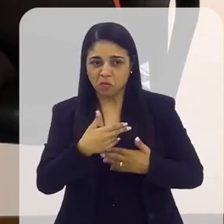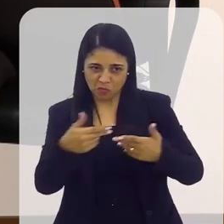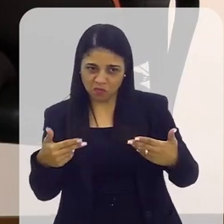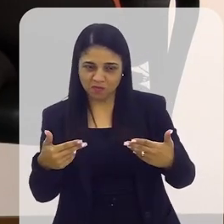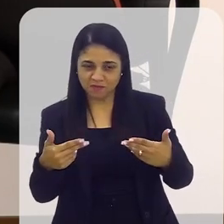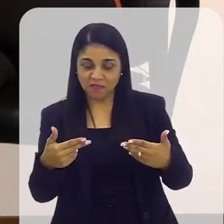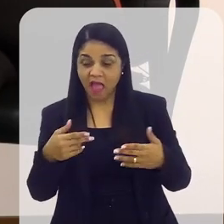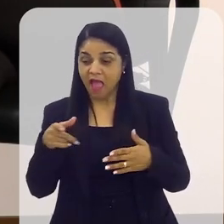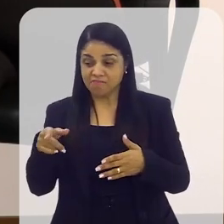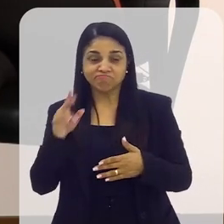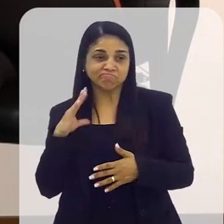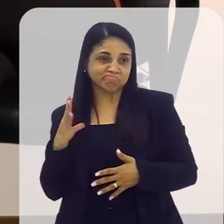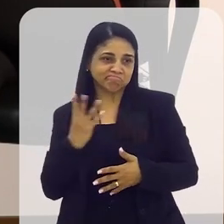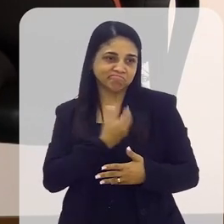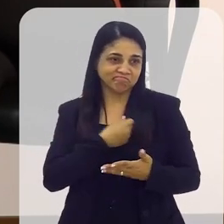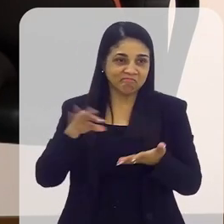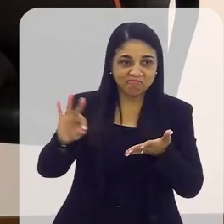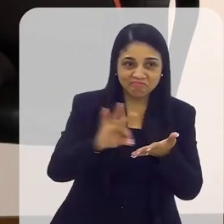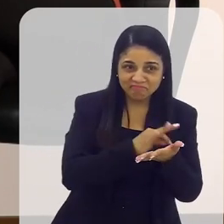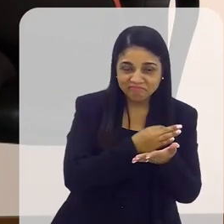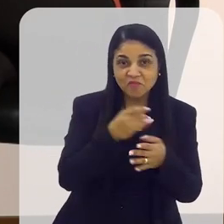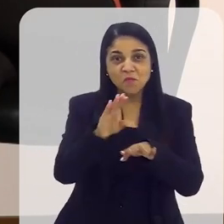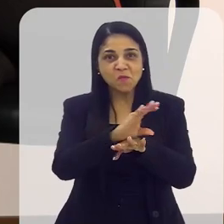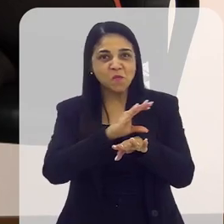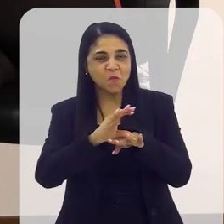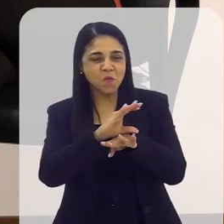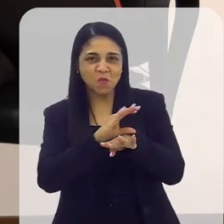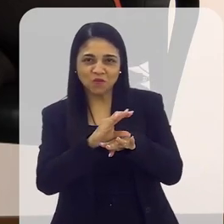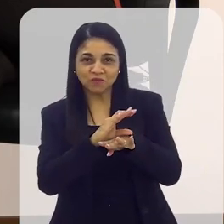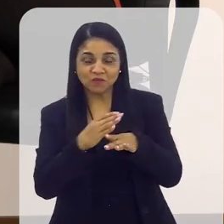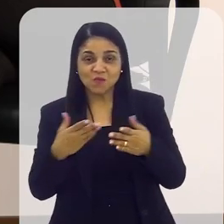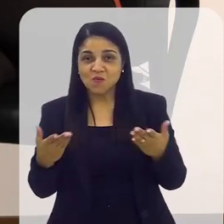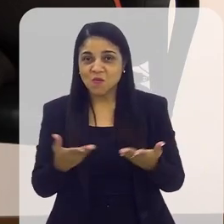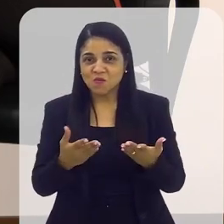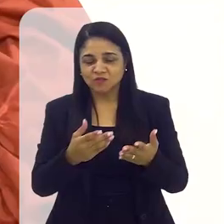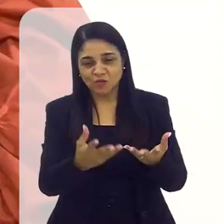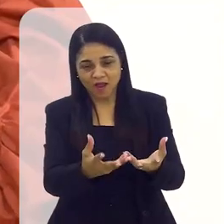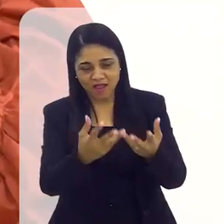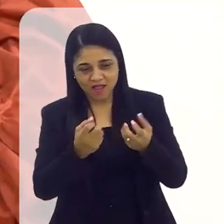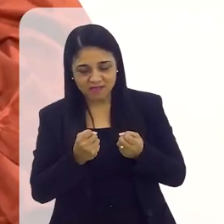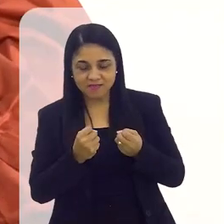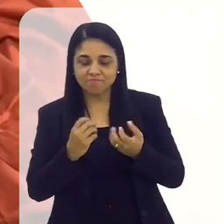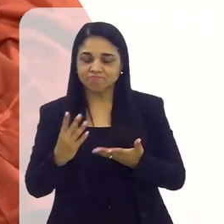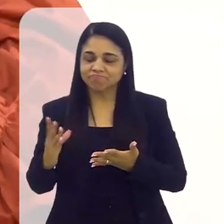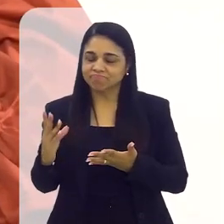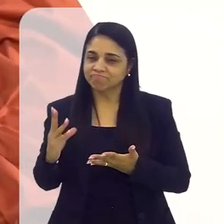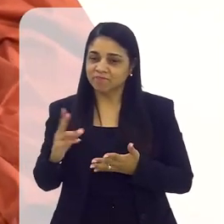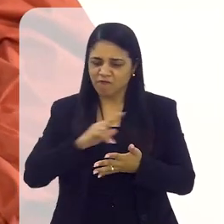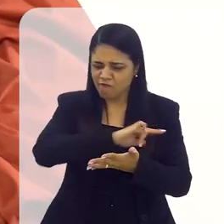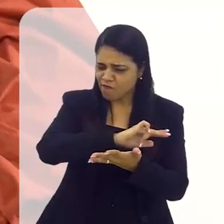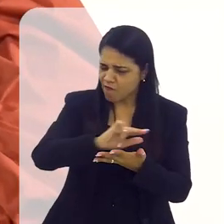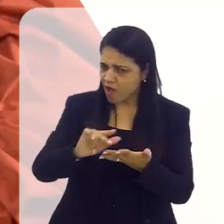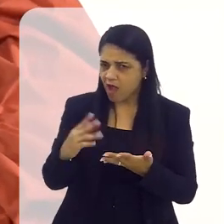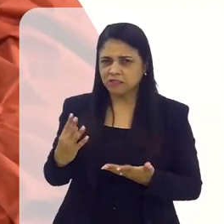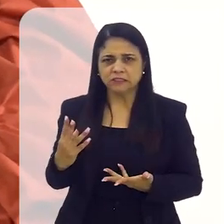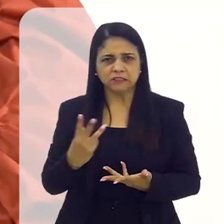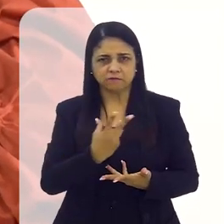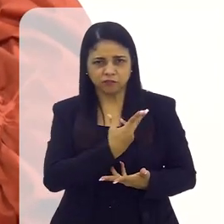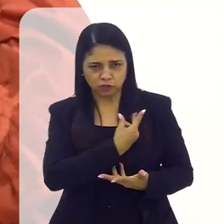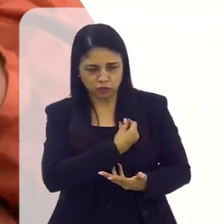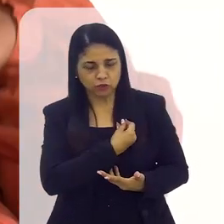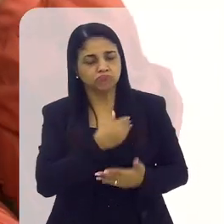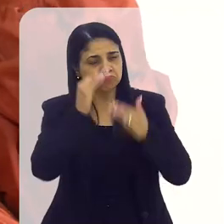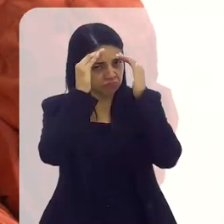nisso. E ele entrou. A gente, hoje, recebe no projeto muitos travestis. A gente